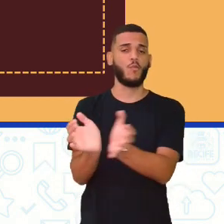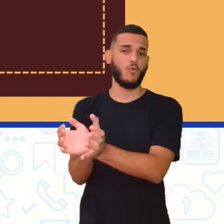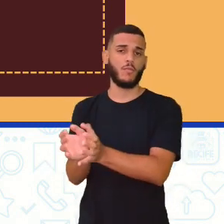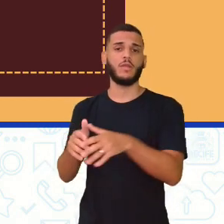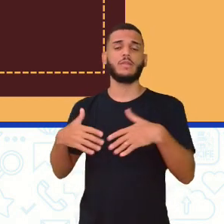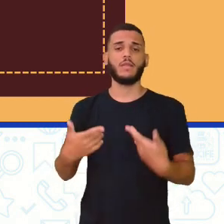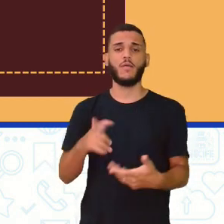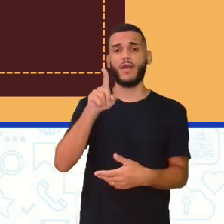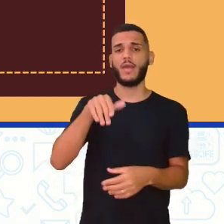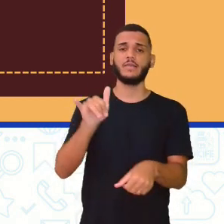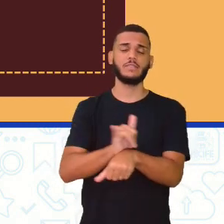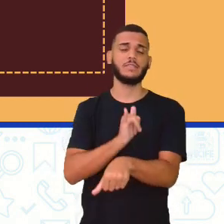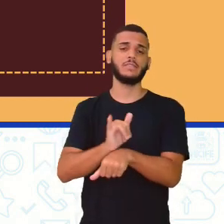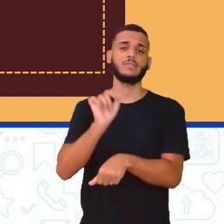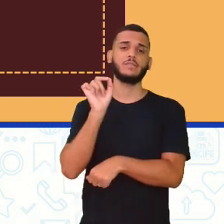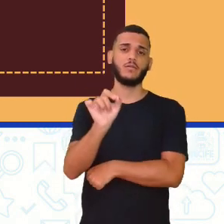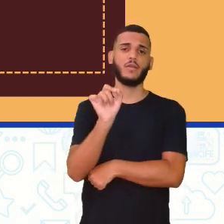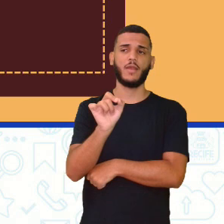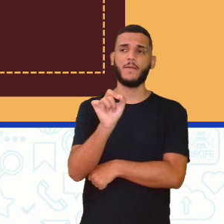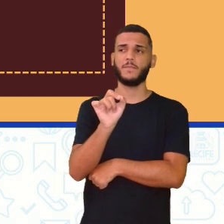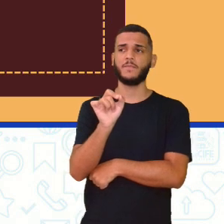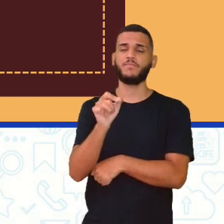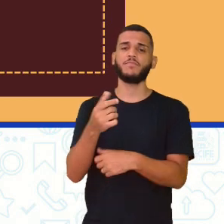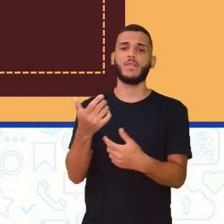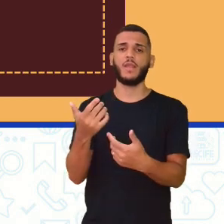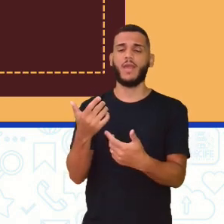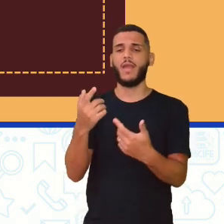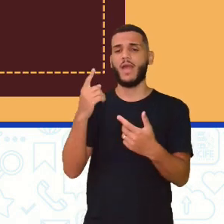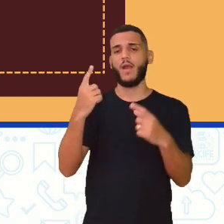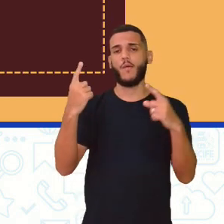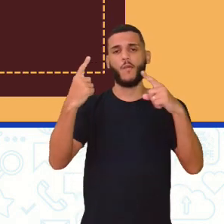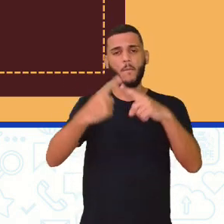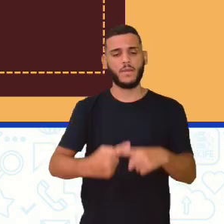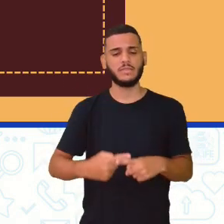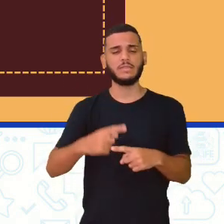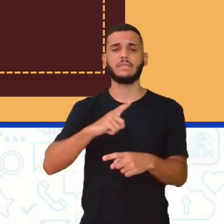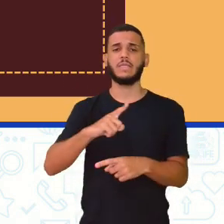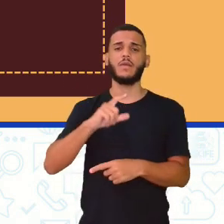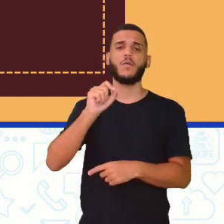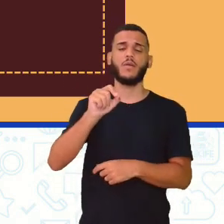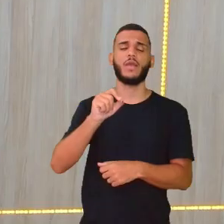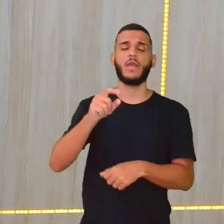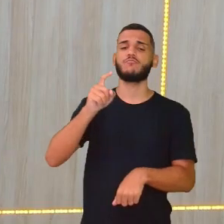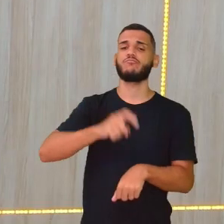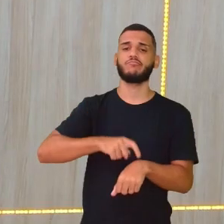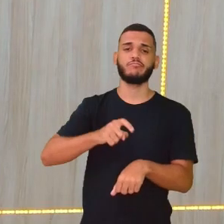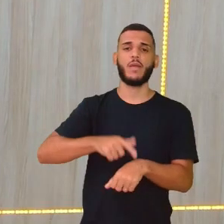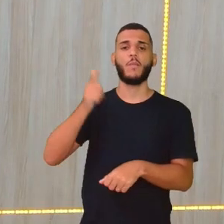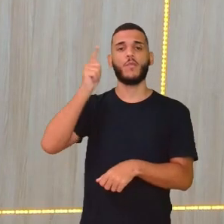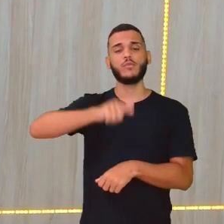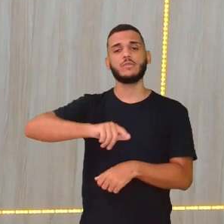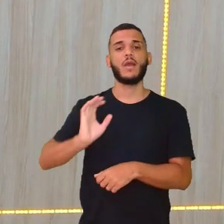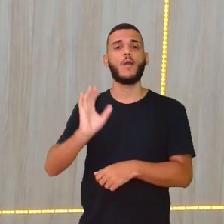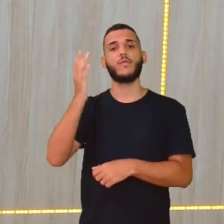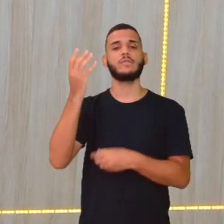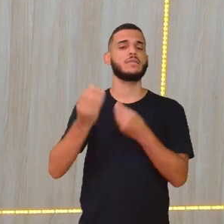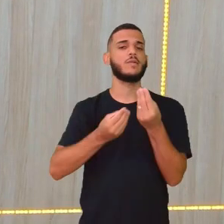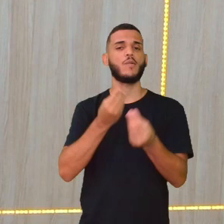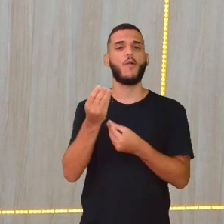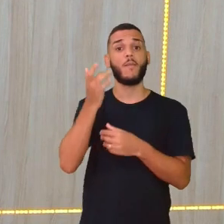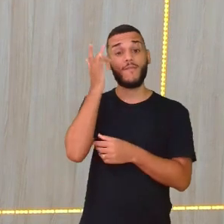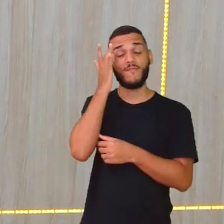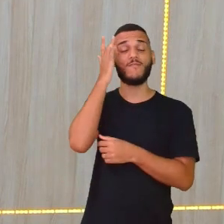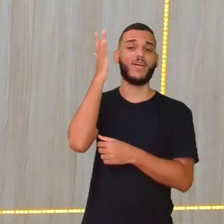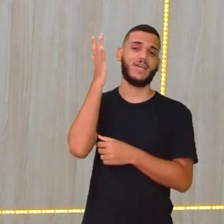aí uma forma de fazer com que a partida, ela meio que tenha um tempo, que ela consiga acontecer de forma mais